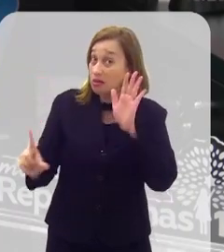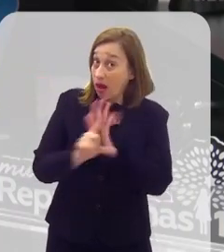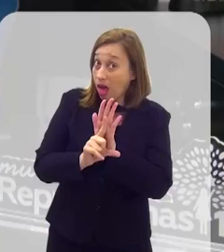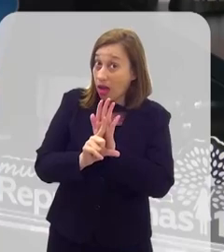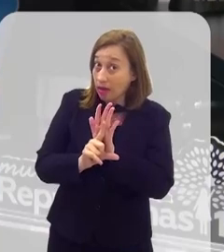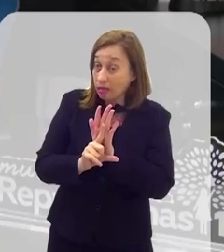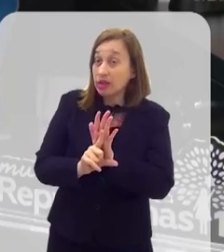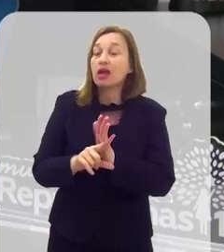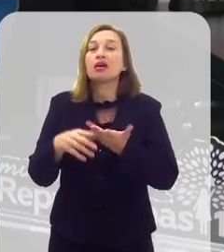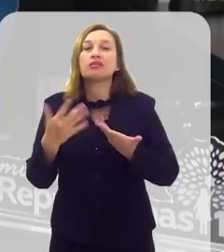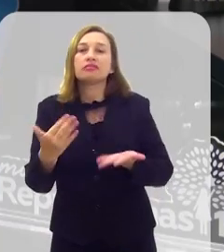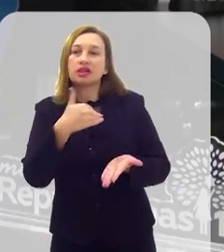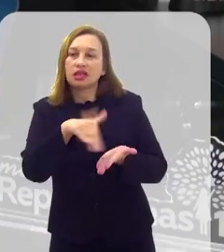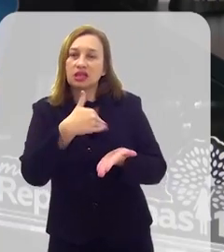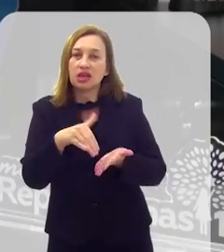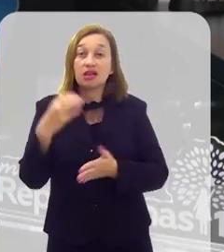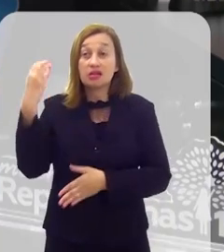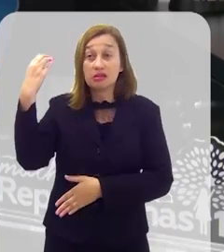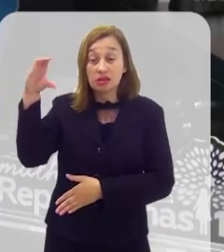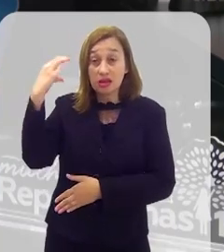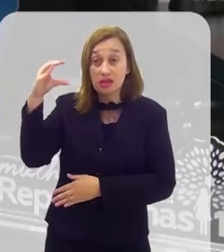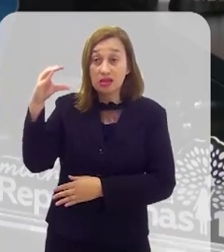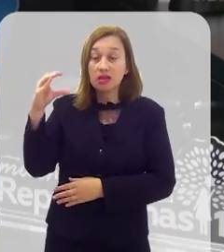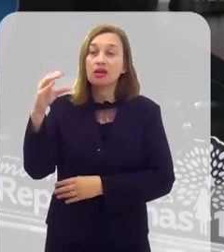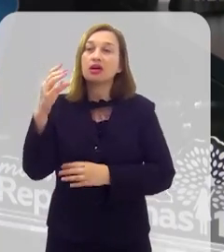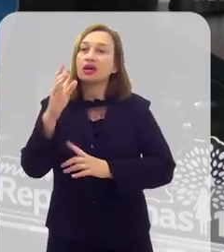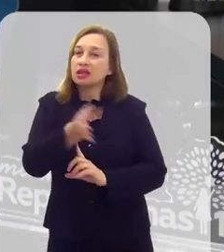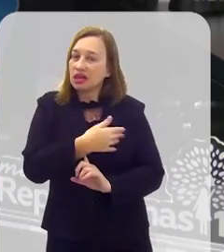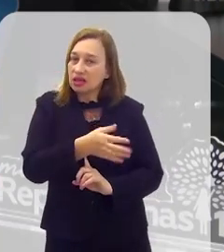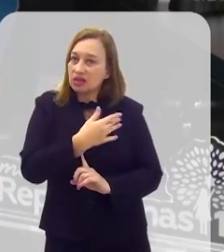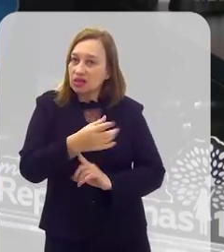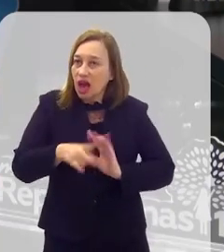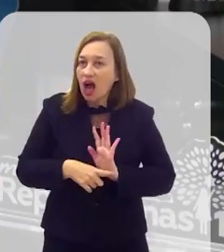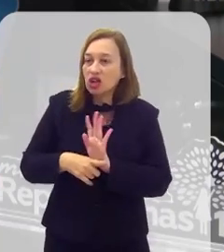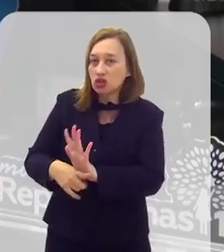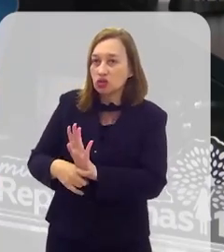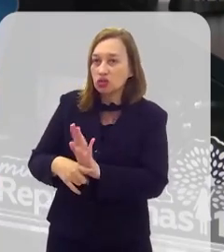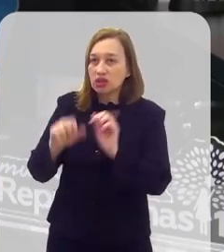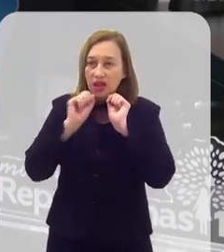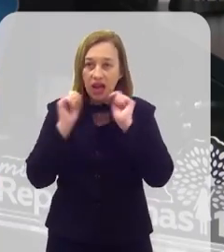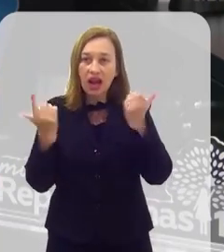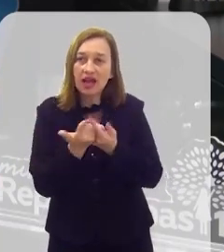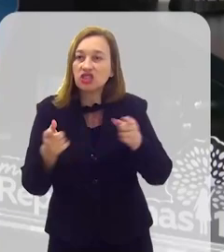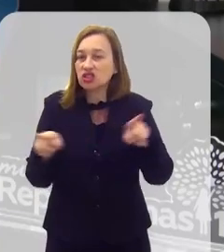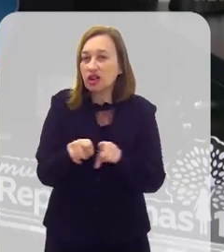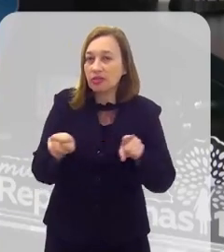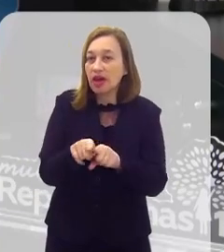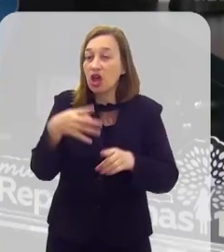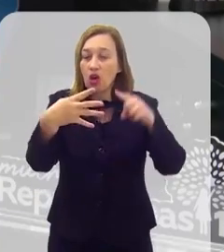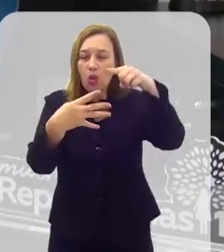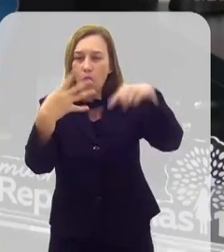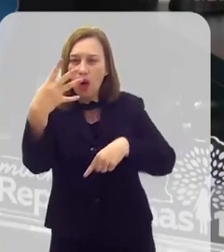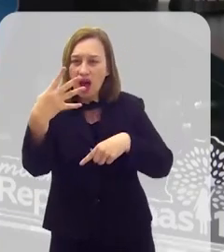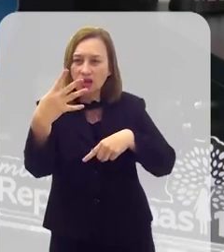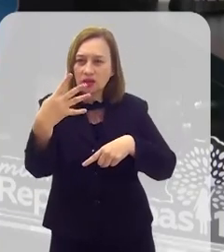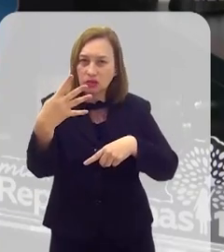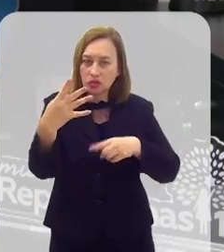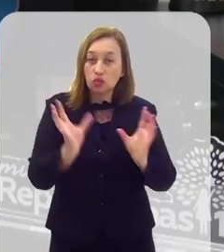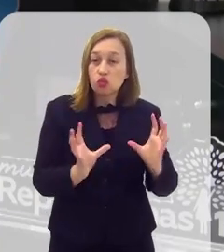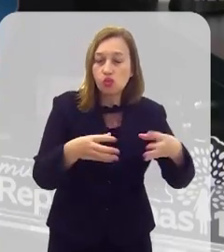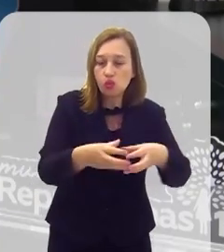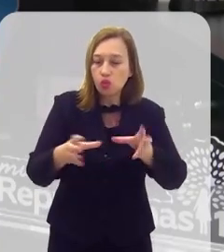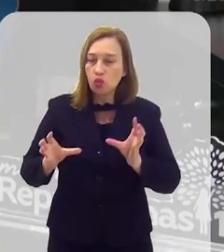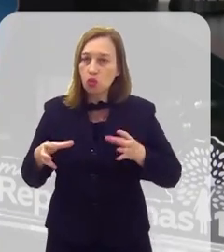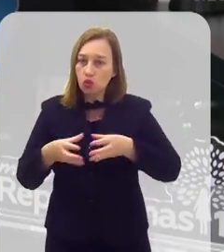para a Secretaria de Ciência e Tecnologia, é uma contribuição do Fórum também, é um trabalho a quatro mãos da Câmara Setorial que